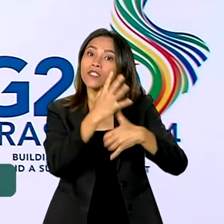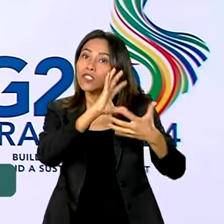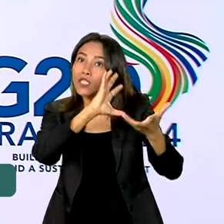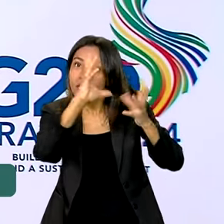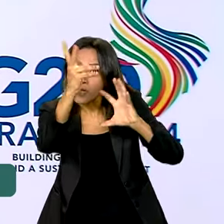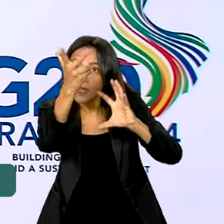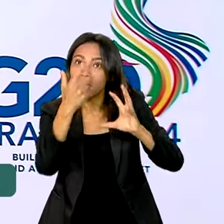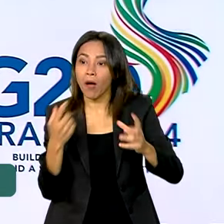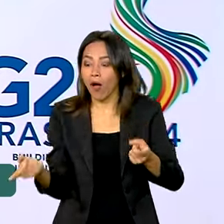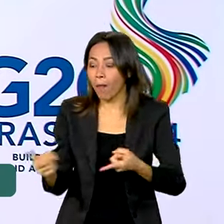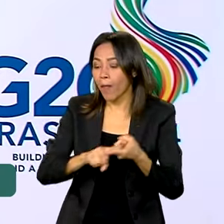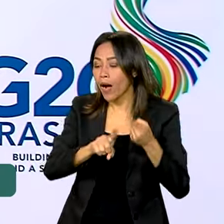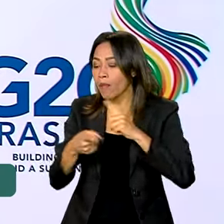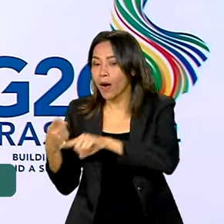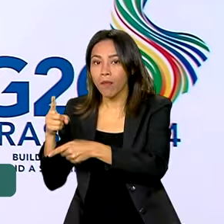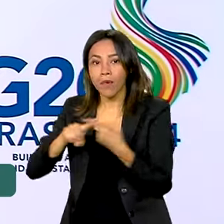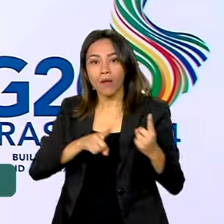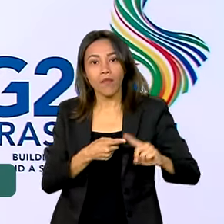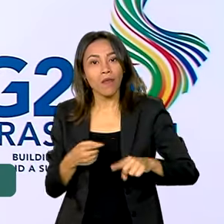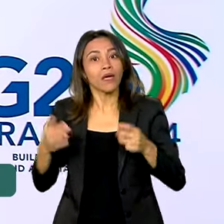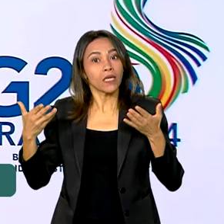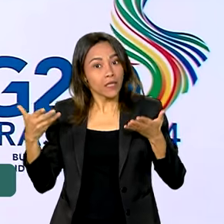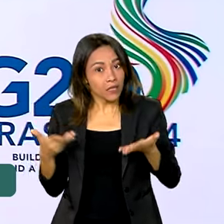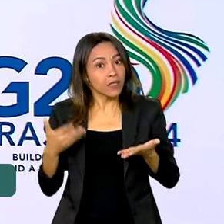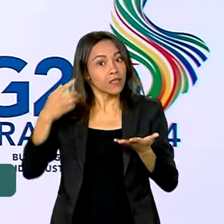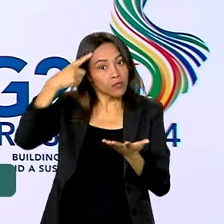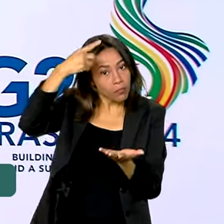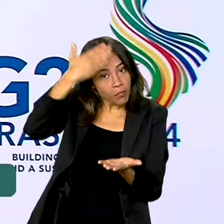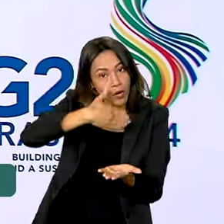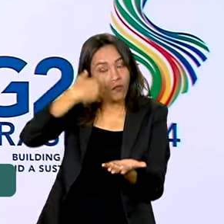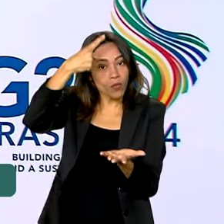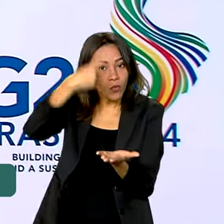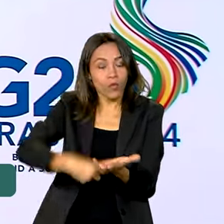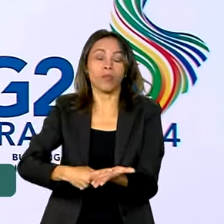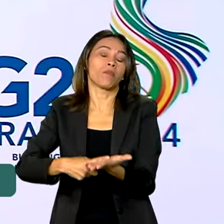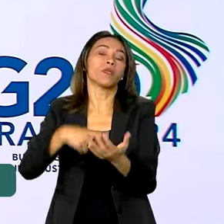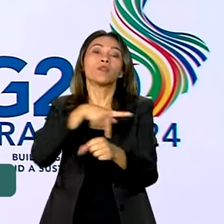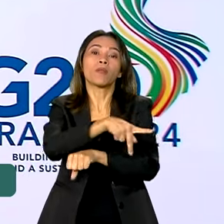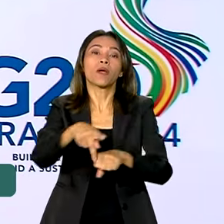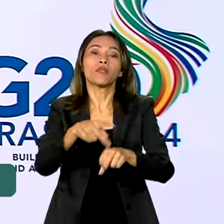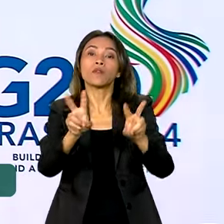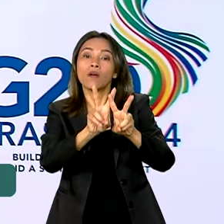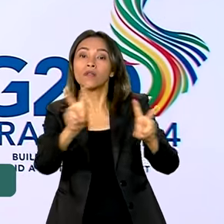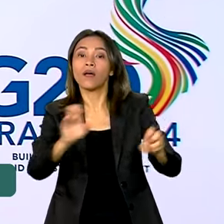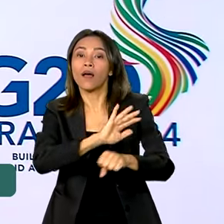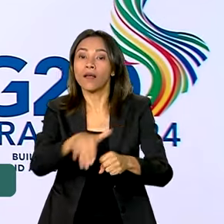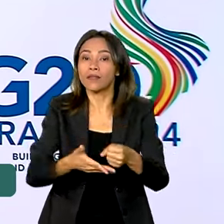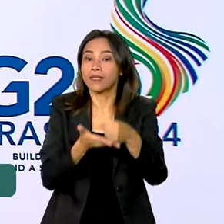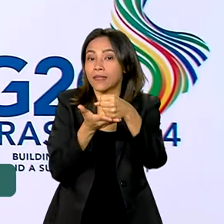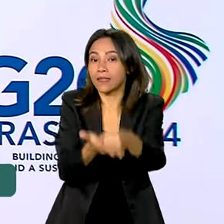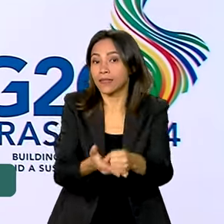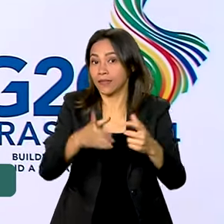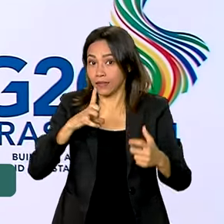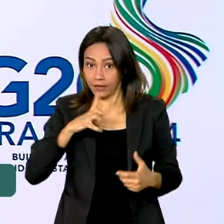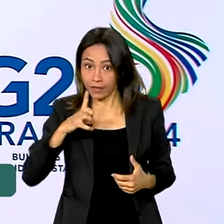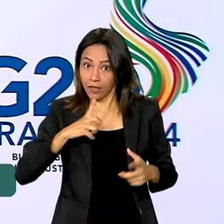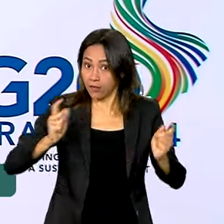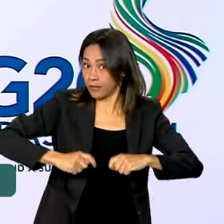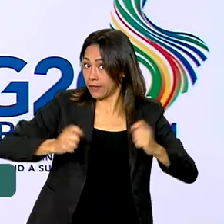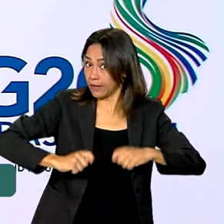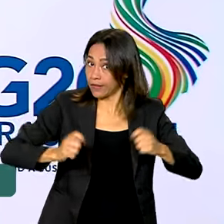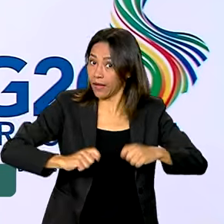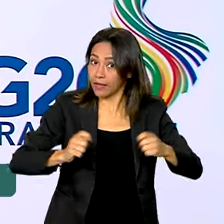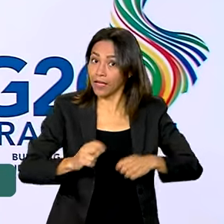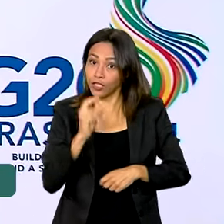o que demonstra um claro comprometimento do país em relação à questão da sustentabilidade. Então, nós temos a possibilidade,